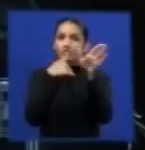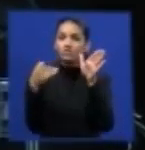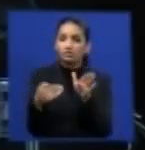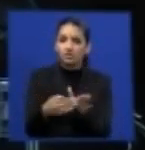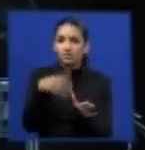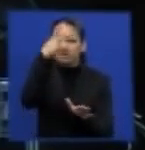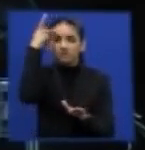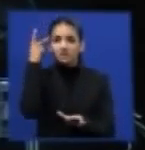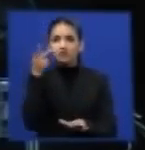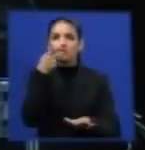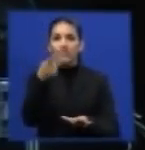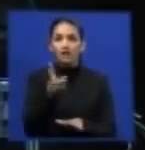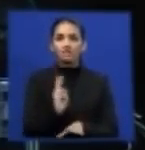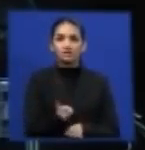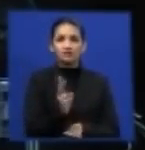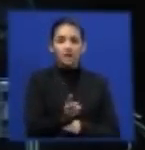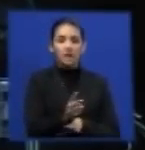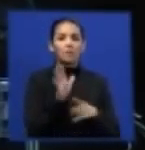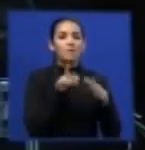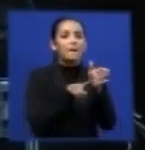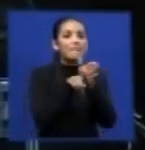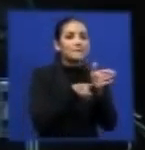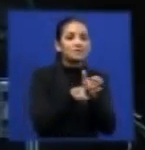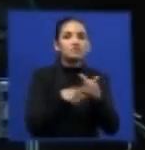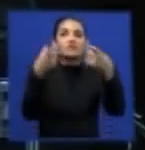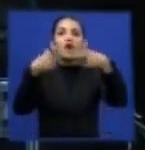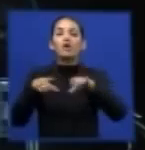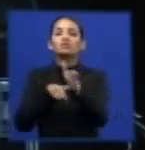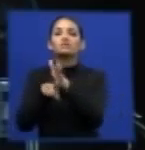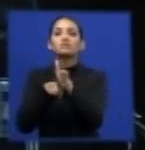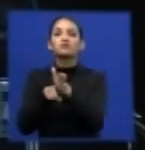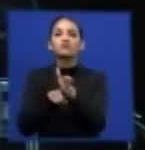se ater também às fontes de onde pesquisaram.